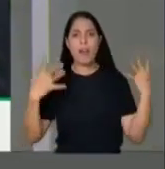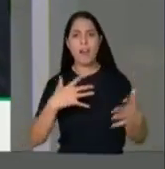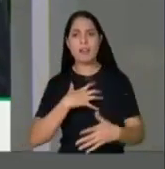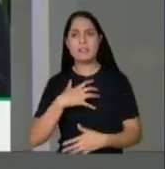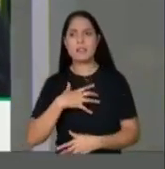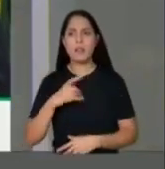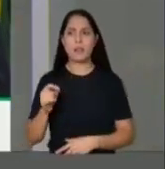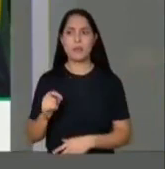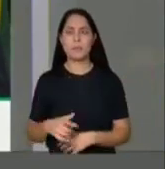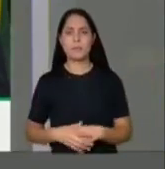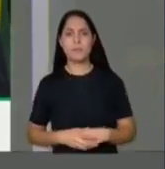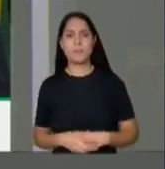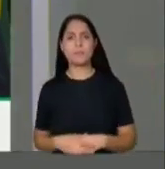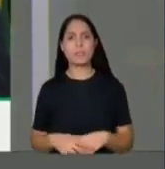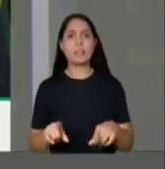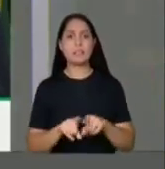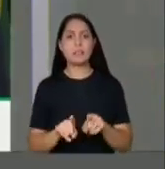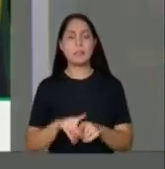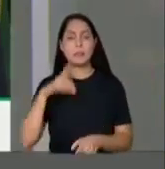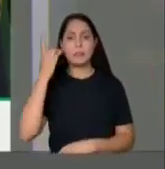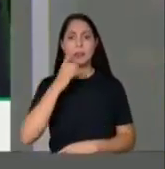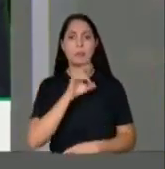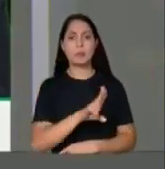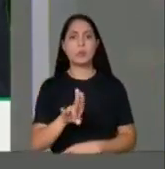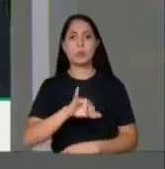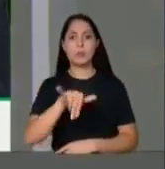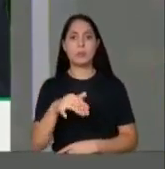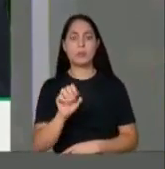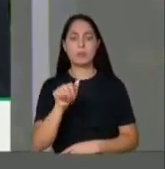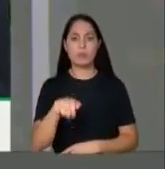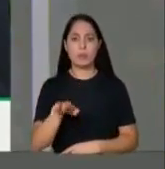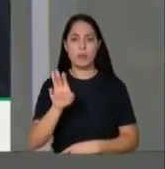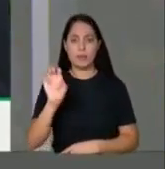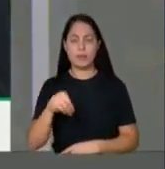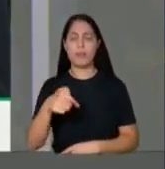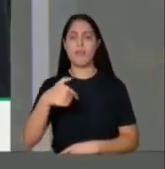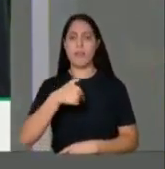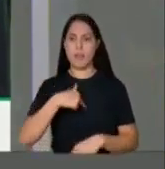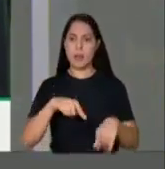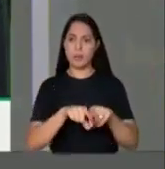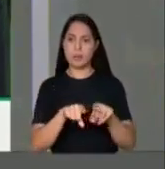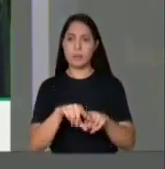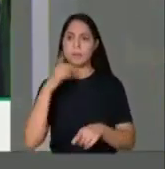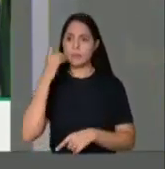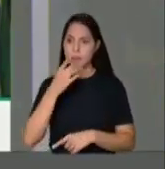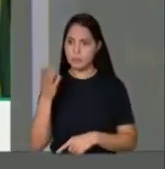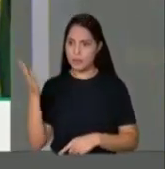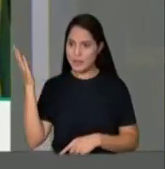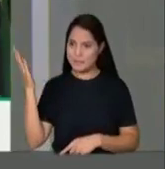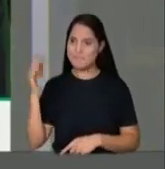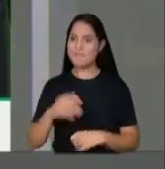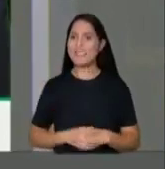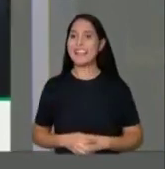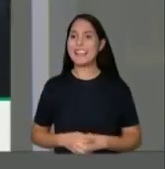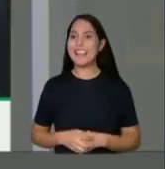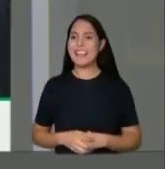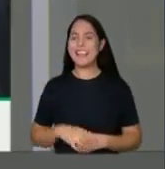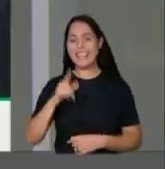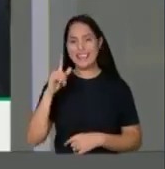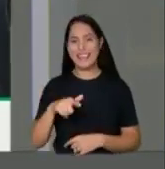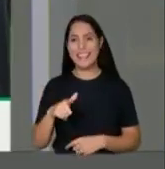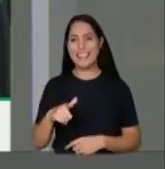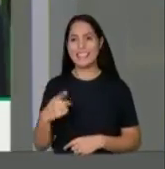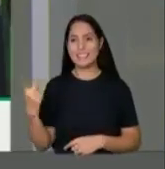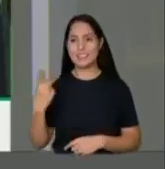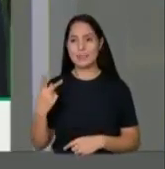junto com o deputado Joaquim, ser autor de um projeto de lei, eu e o deputado Joaquim, inclusive estou com ele aqui em mãos,